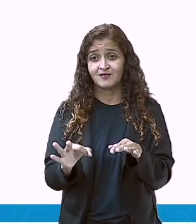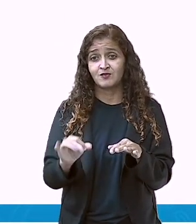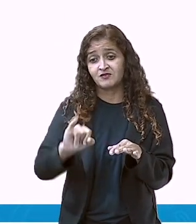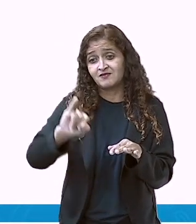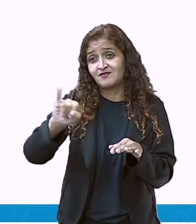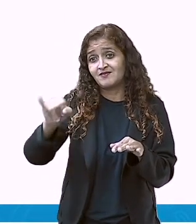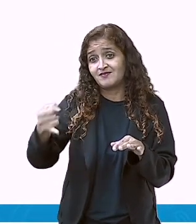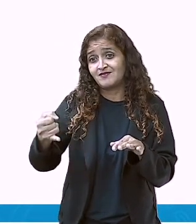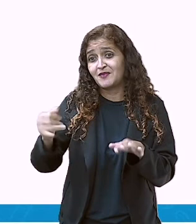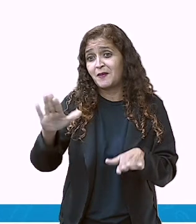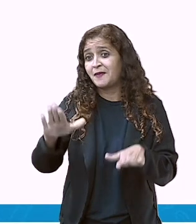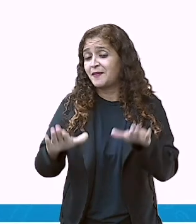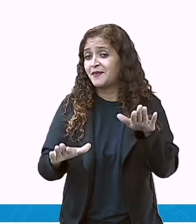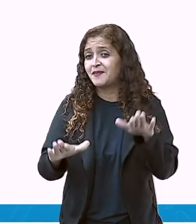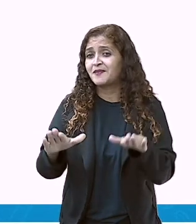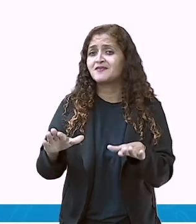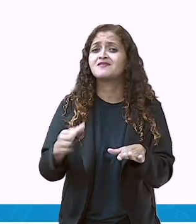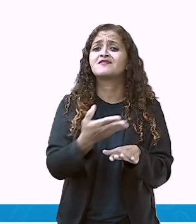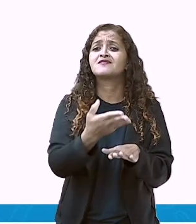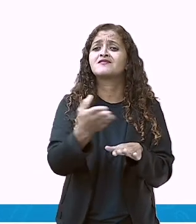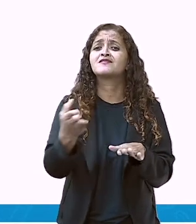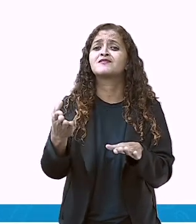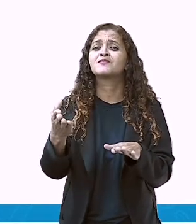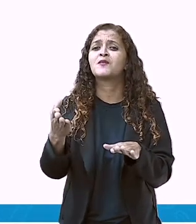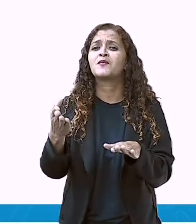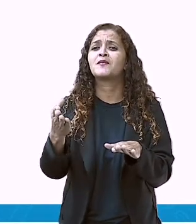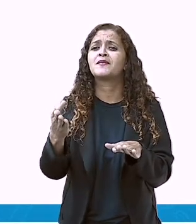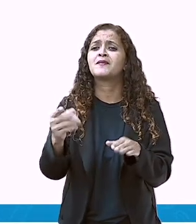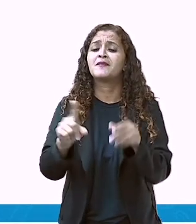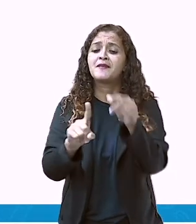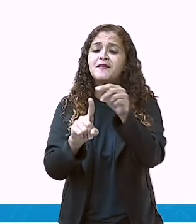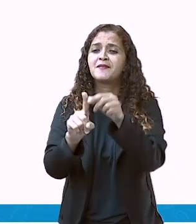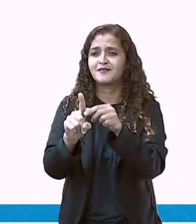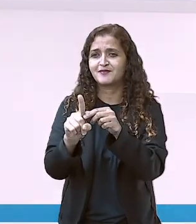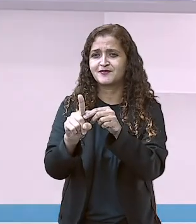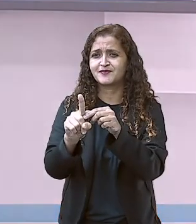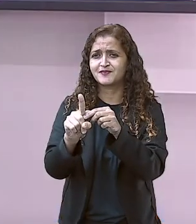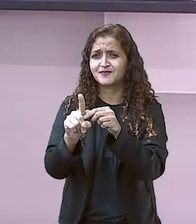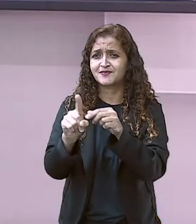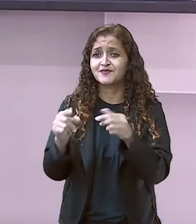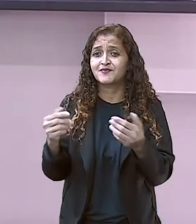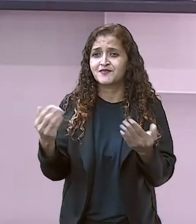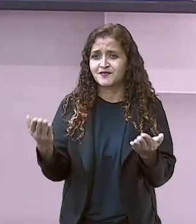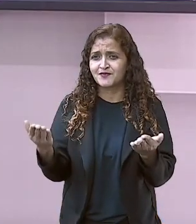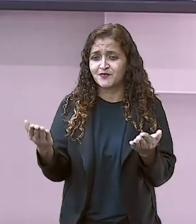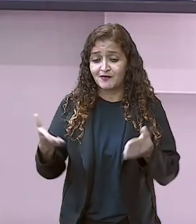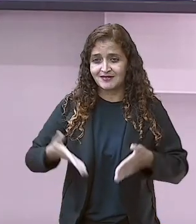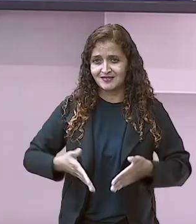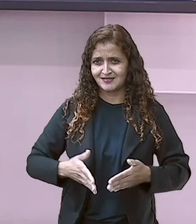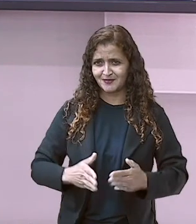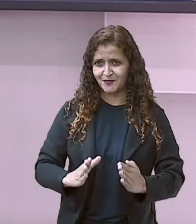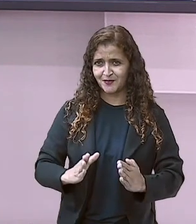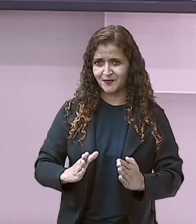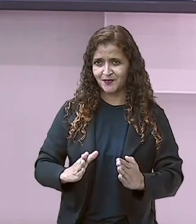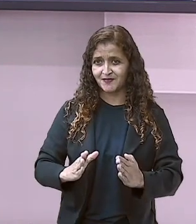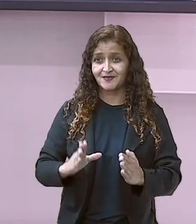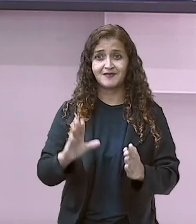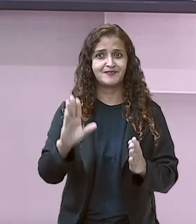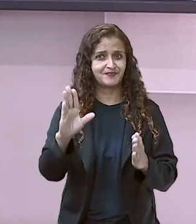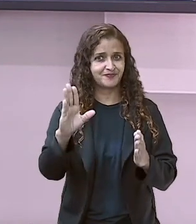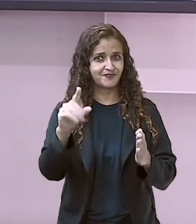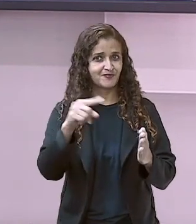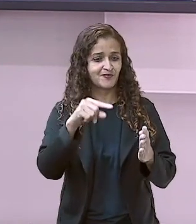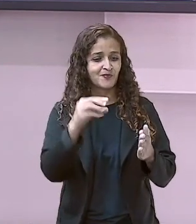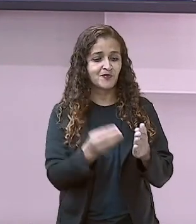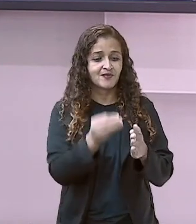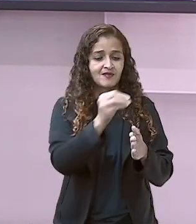E você aí? Qual mês que você nasceu? Qual dia que você nasceu? Pega o seu calendário e risca lá